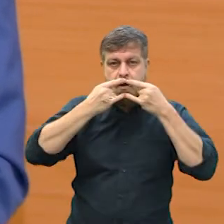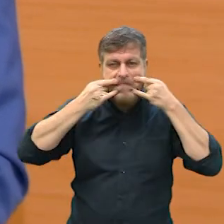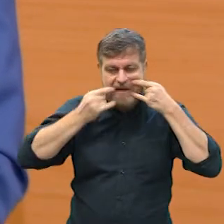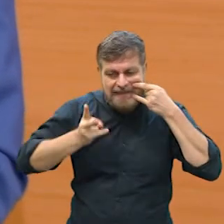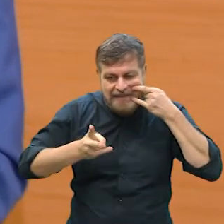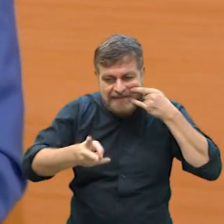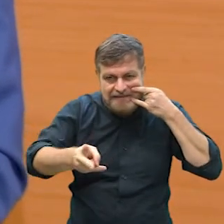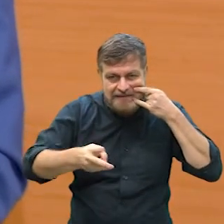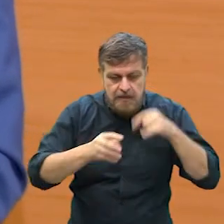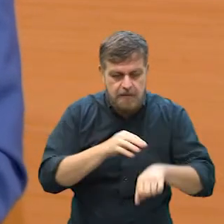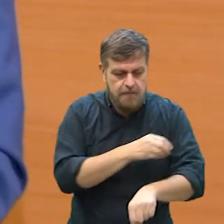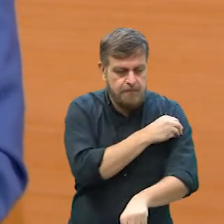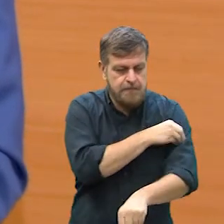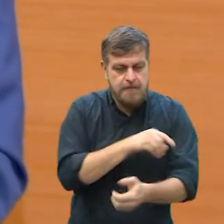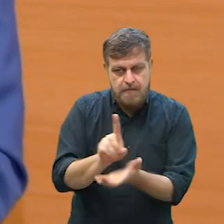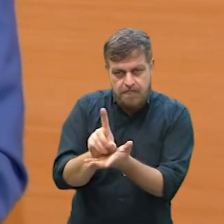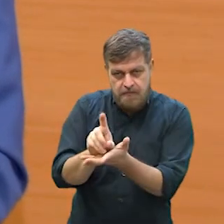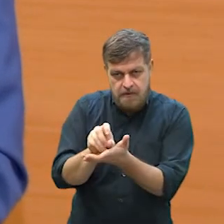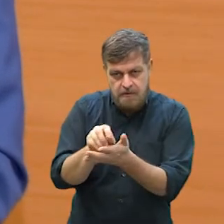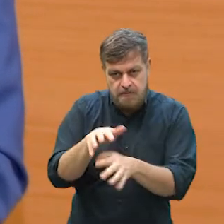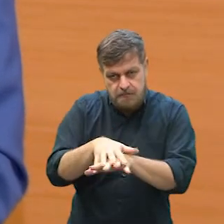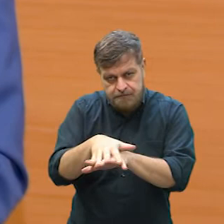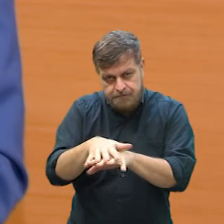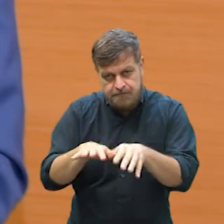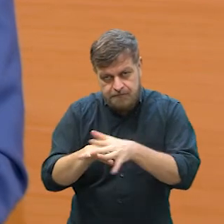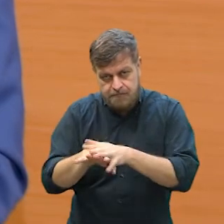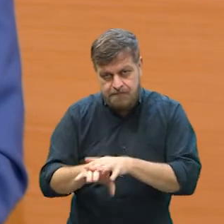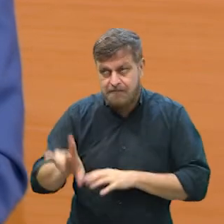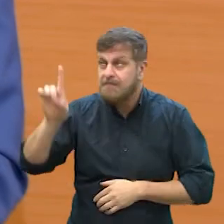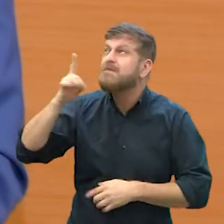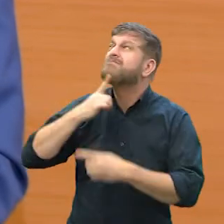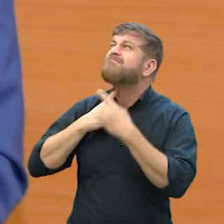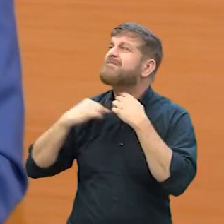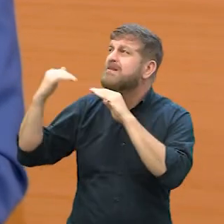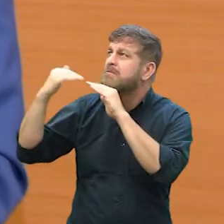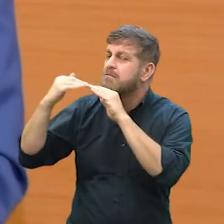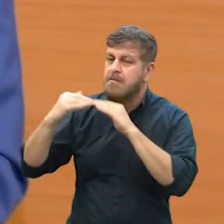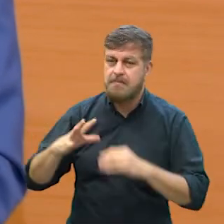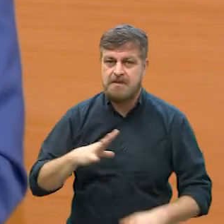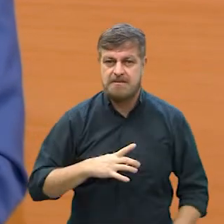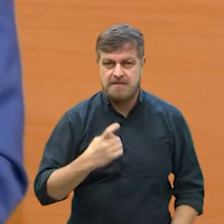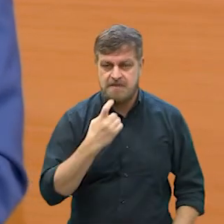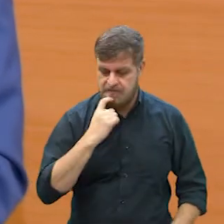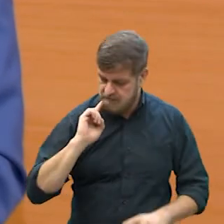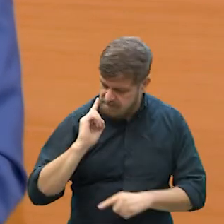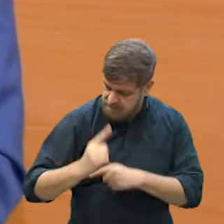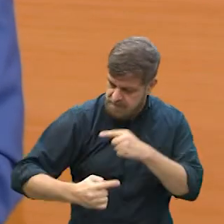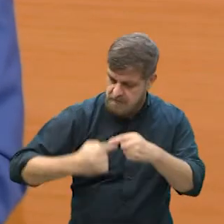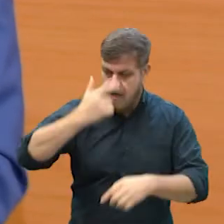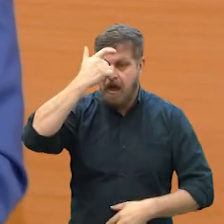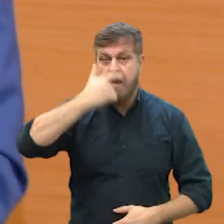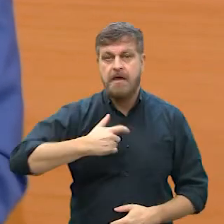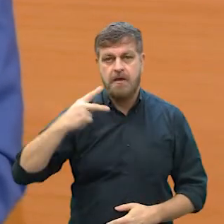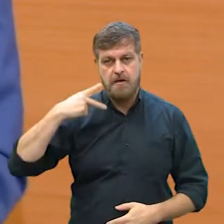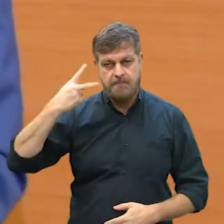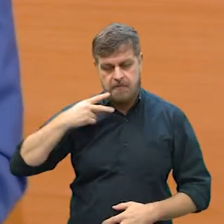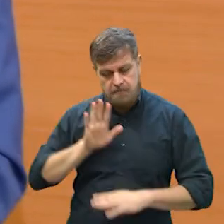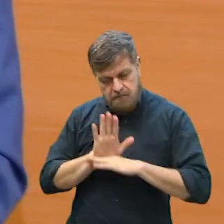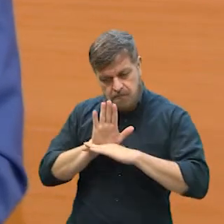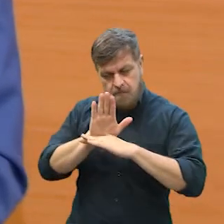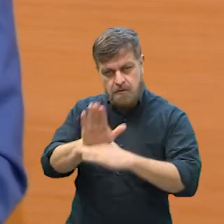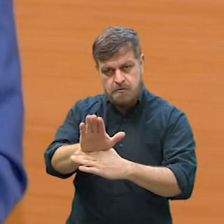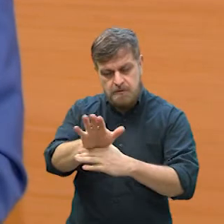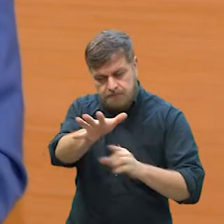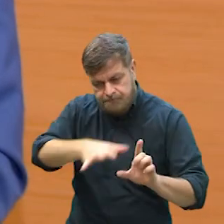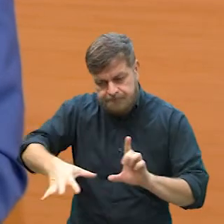máscara, gel, e se Deus quiser, teremos uma retomada aqui na nossa cidade, contem com este vereador,